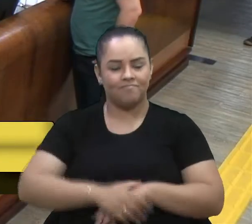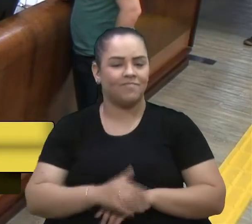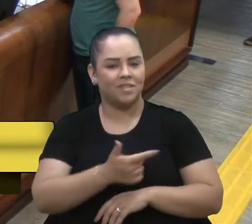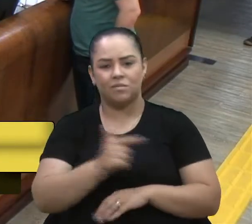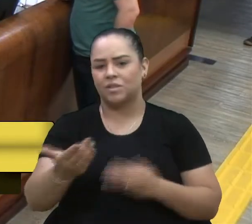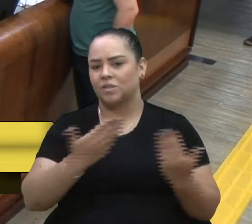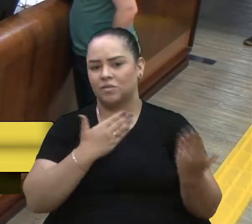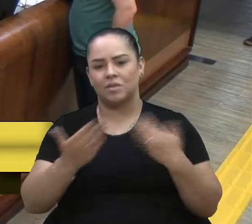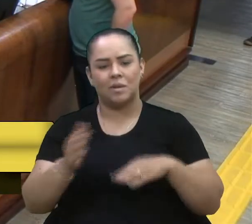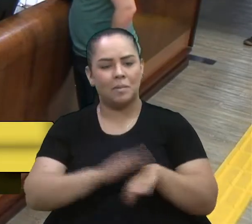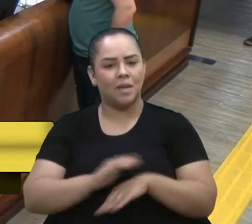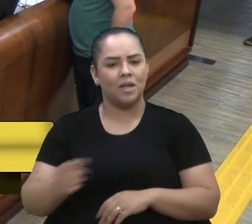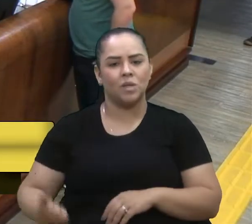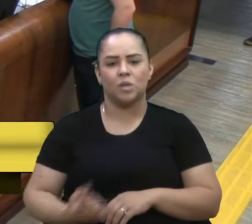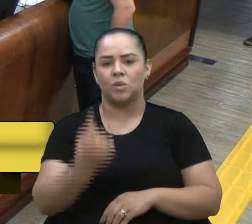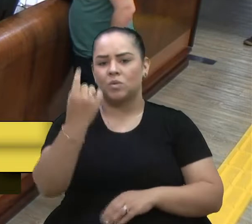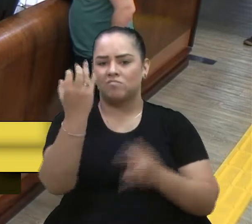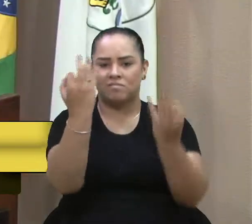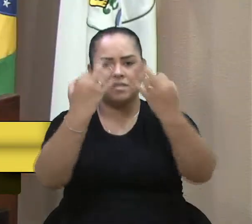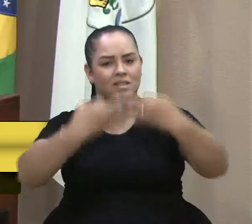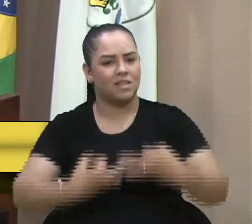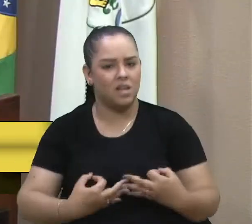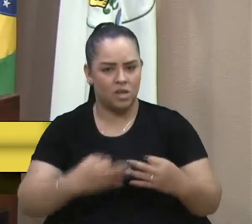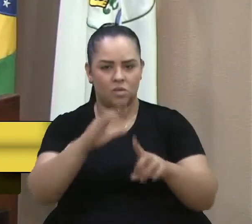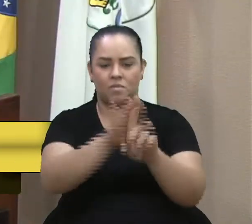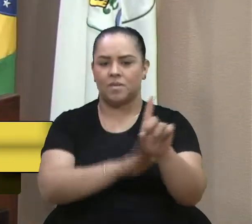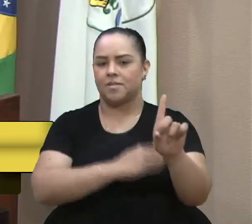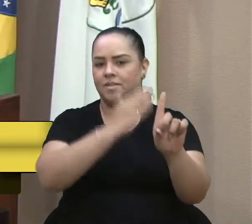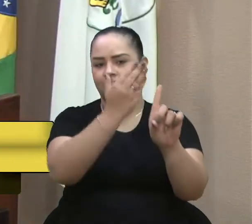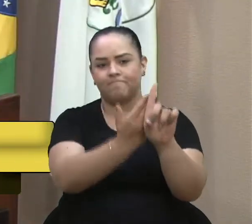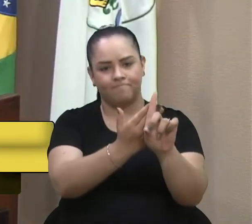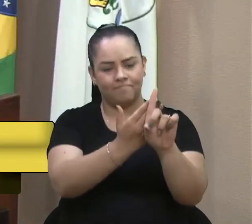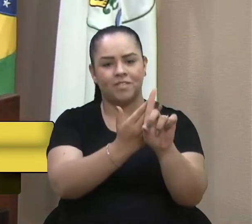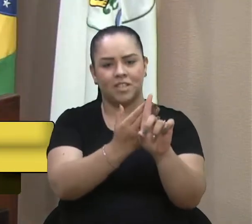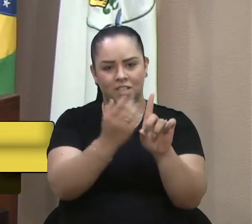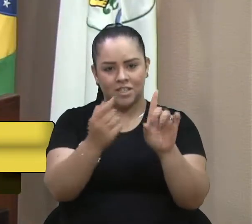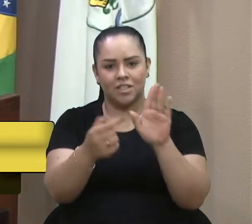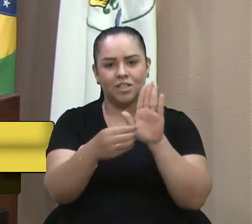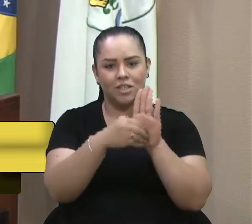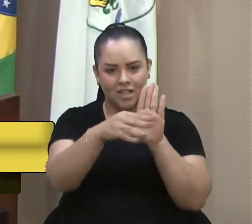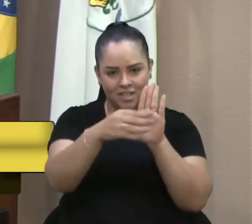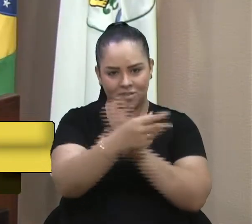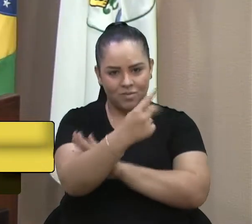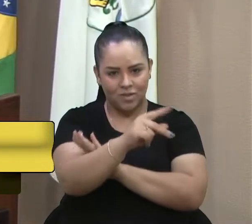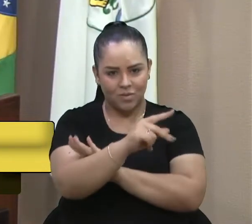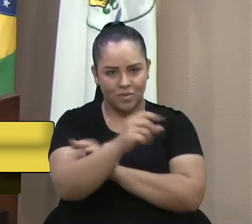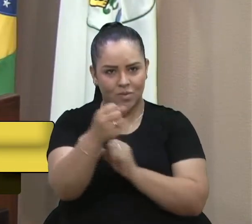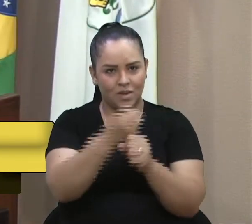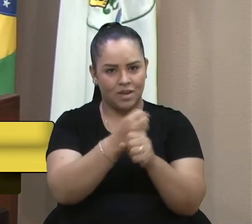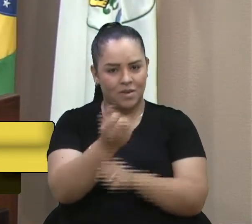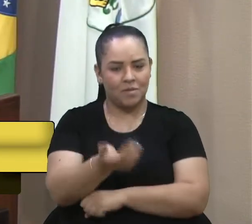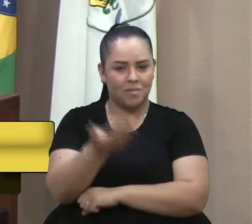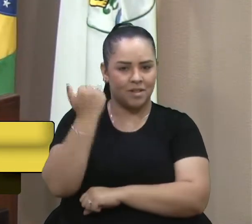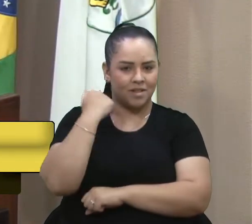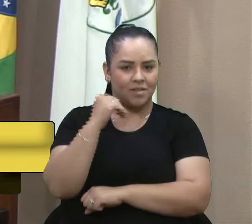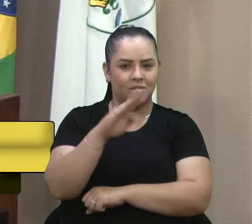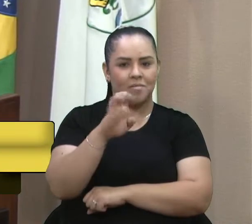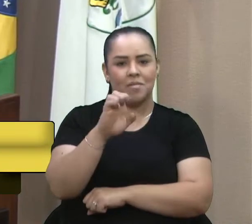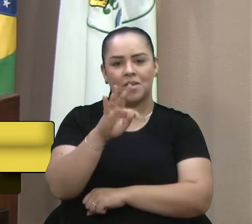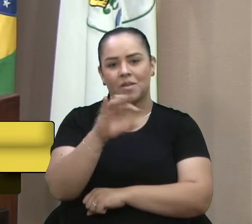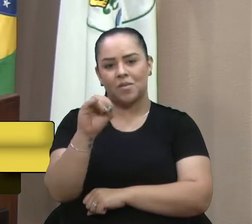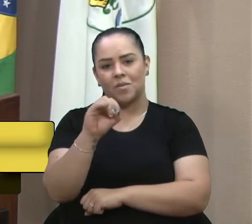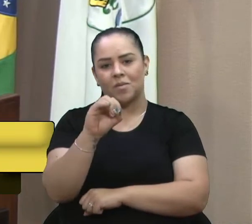Bressan mais um justo homenageado pela casa indicação sua do ano passado ainda, né do Beto de Láser,